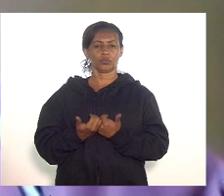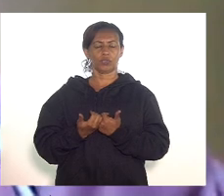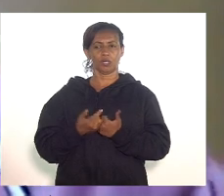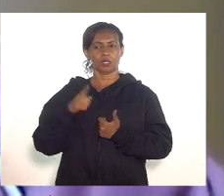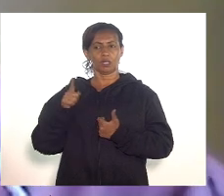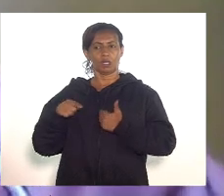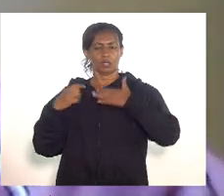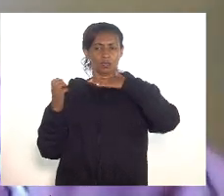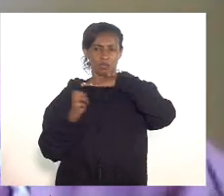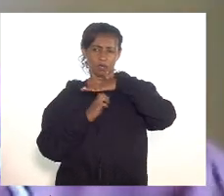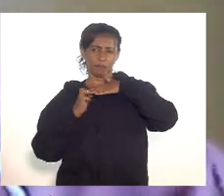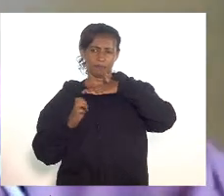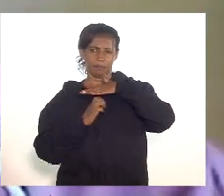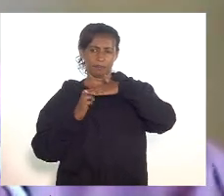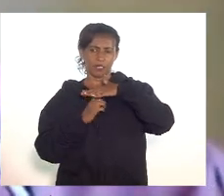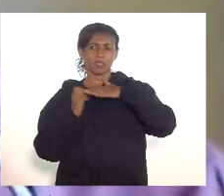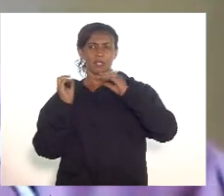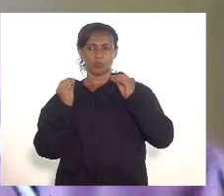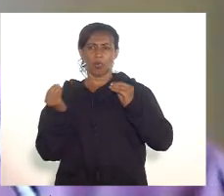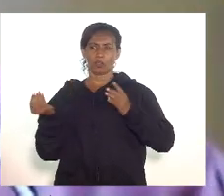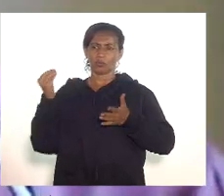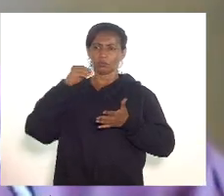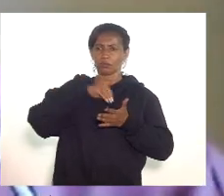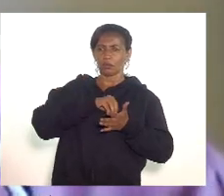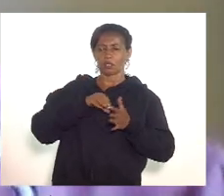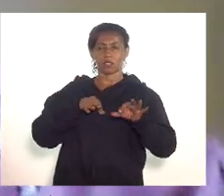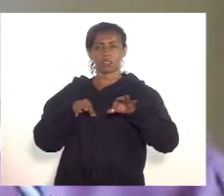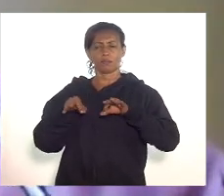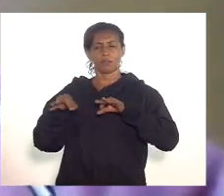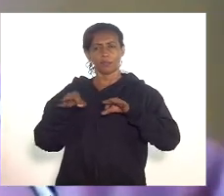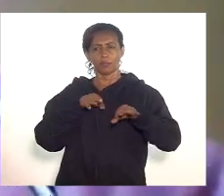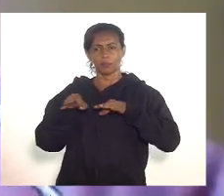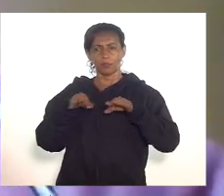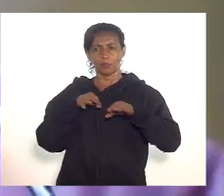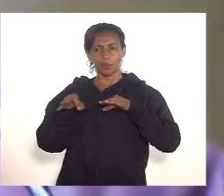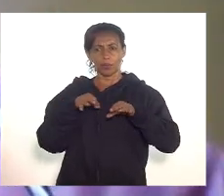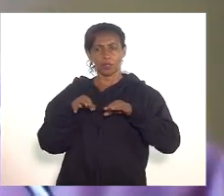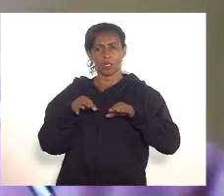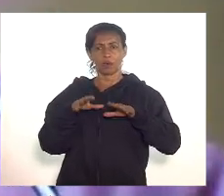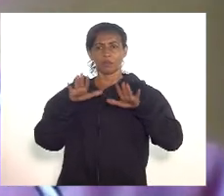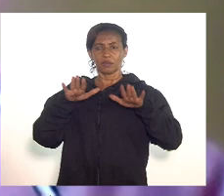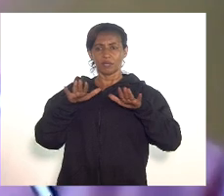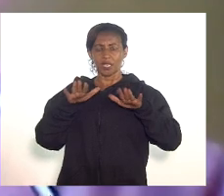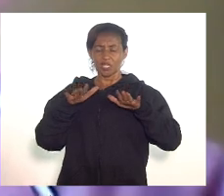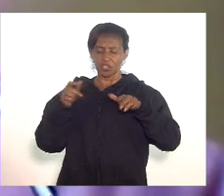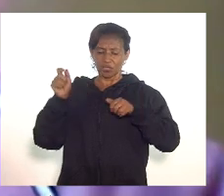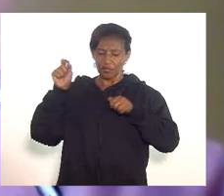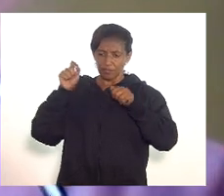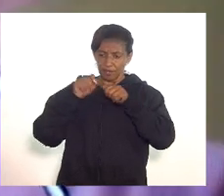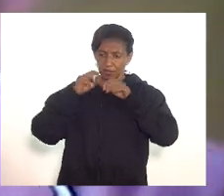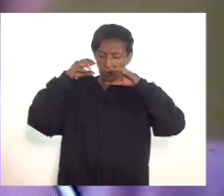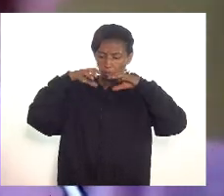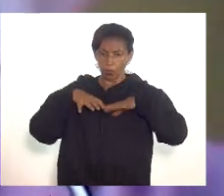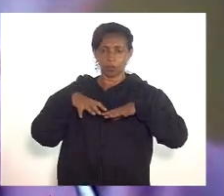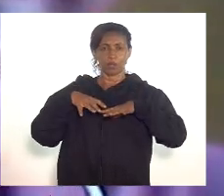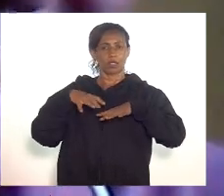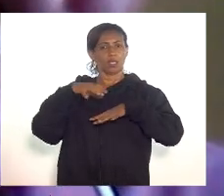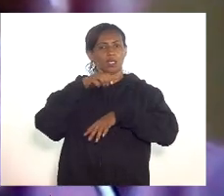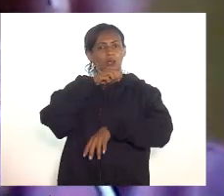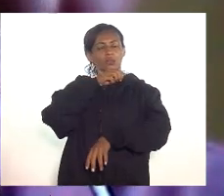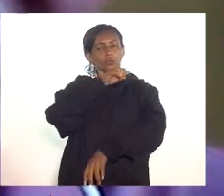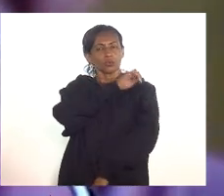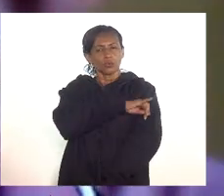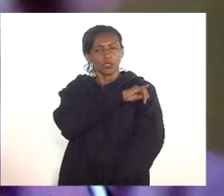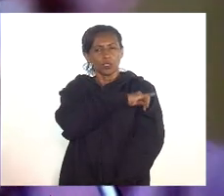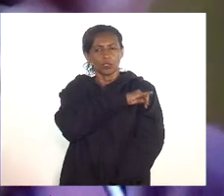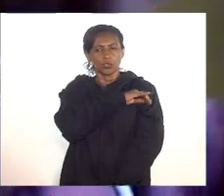essas empresas possam ser enquadradas nesse programa de atração desde que elas implantem no Rio de Janeiro centros